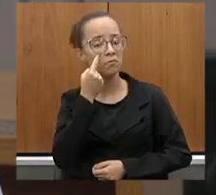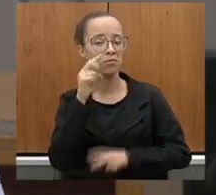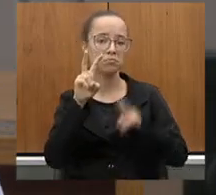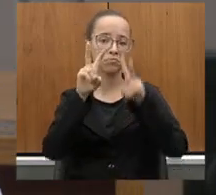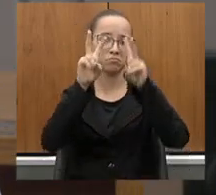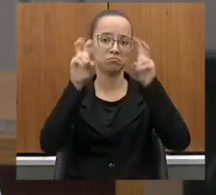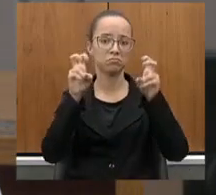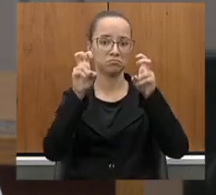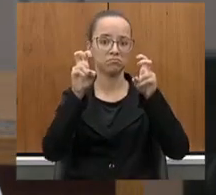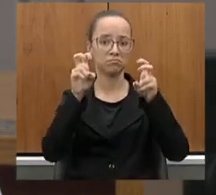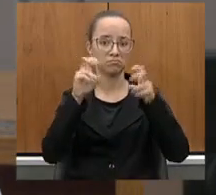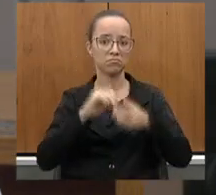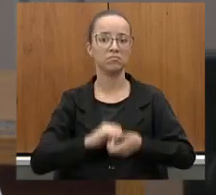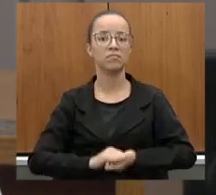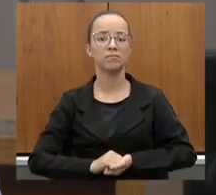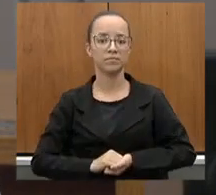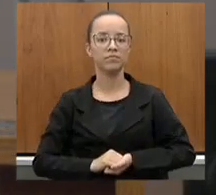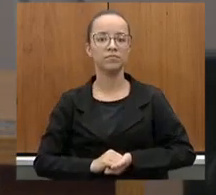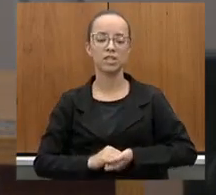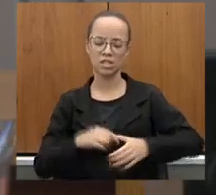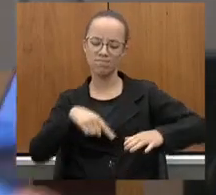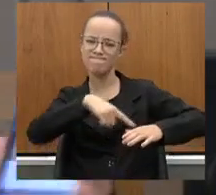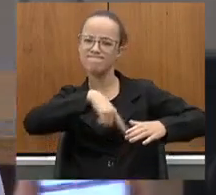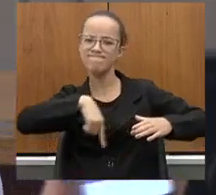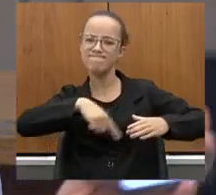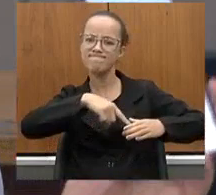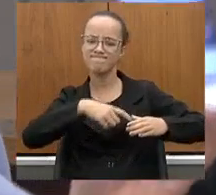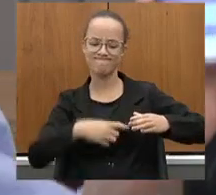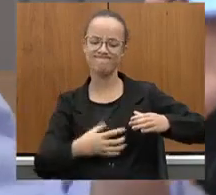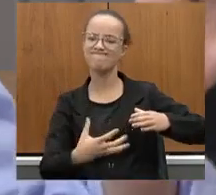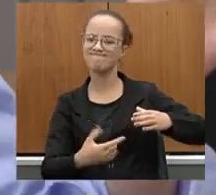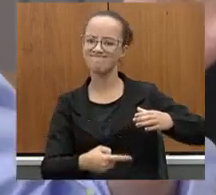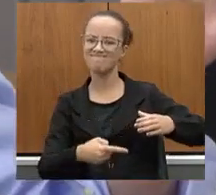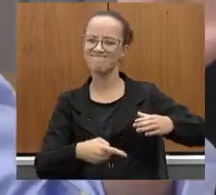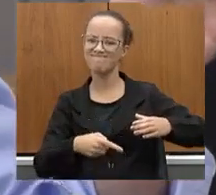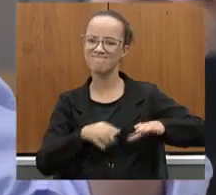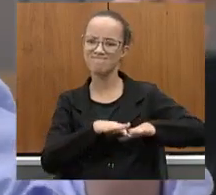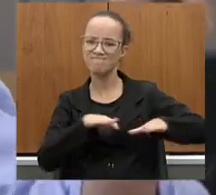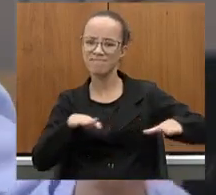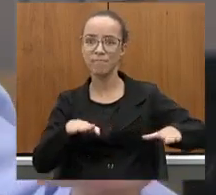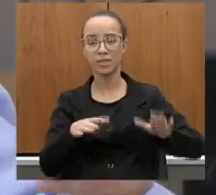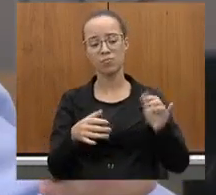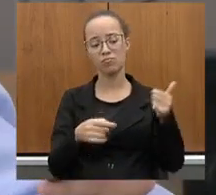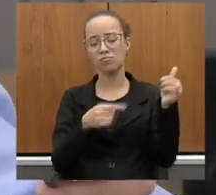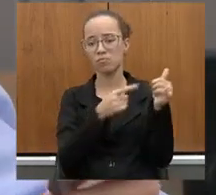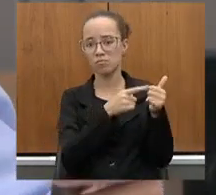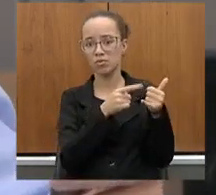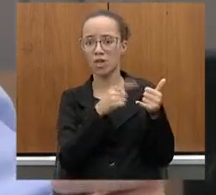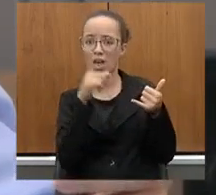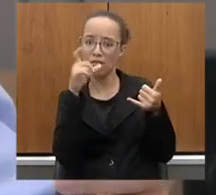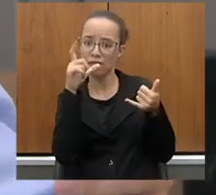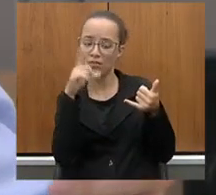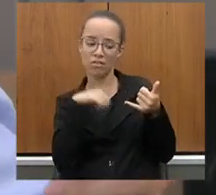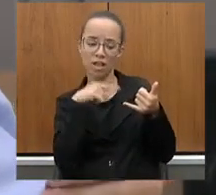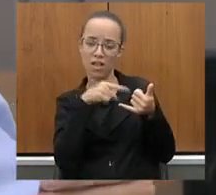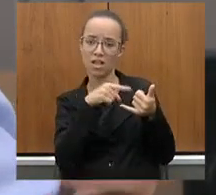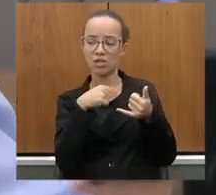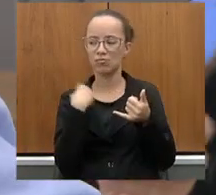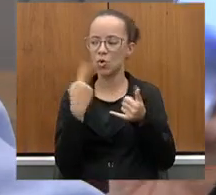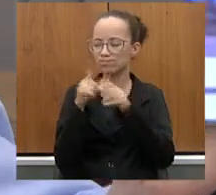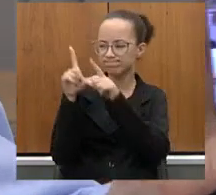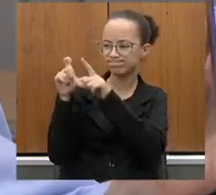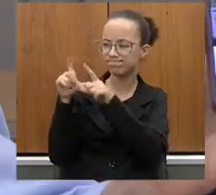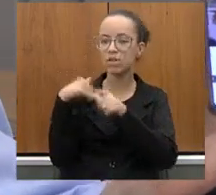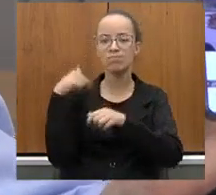tema dessa erosão. estou até... Aqui está no meu celular aqui as fotos que nós tiramos.